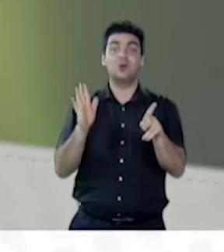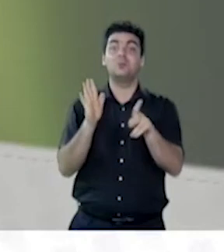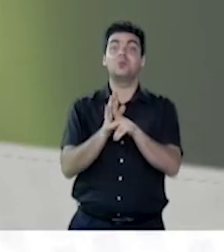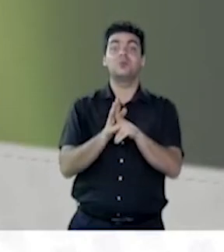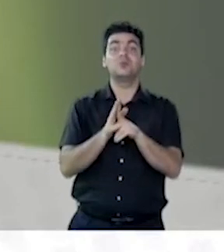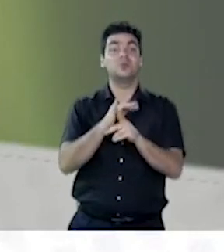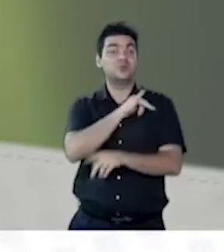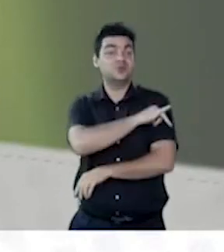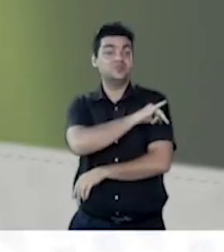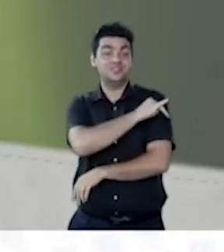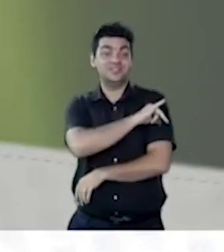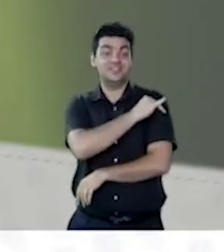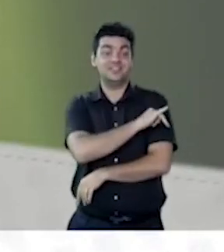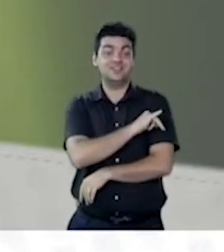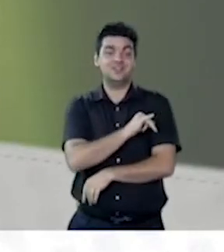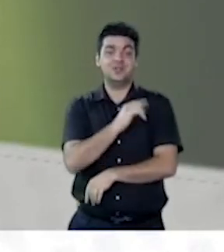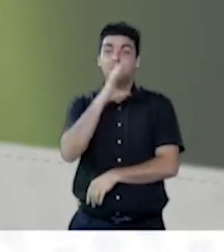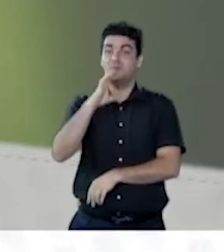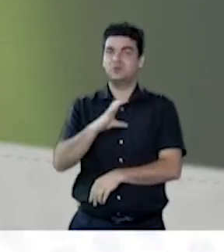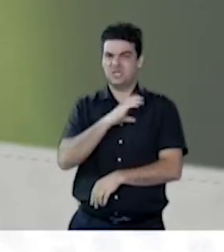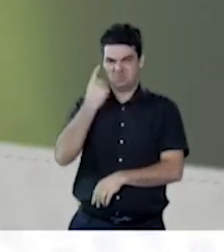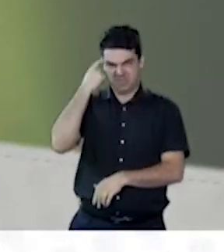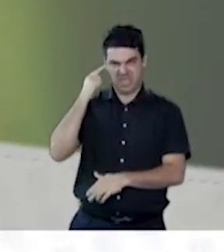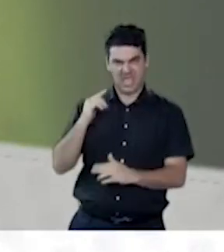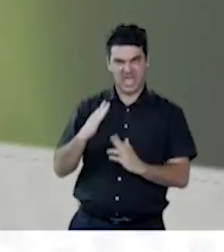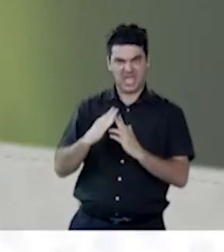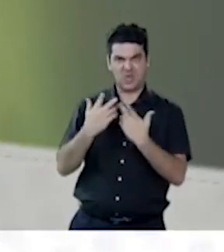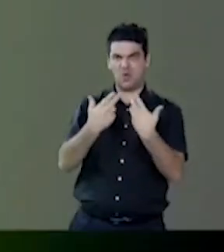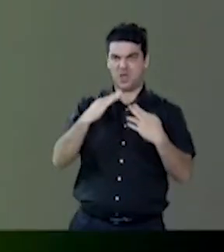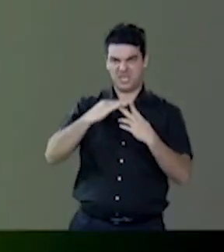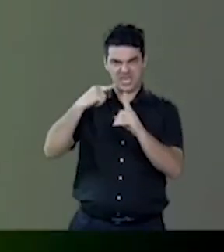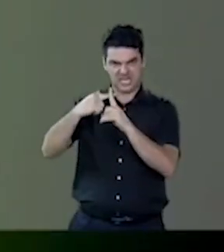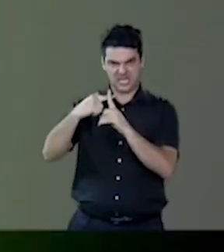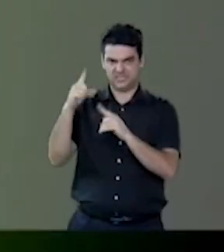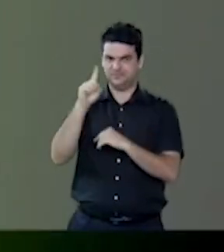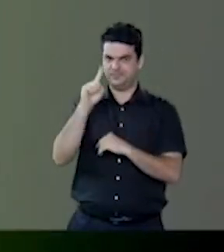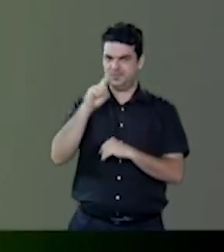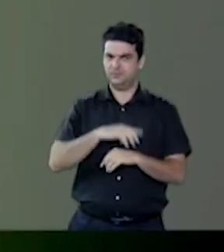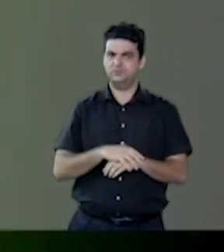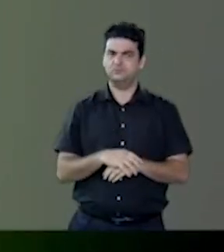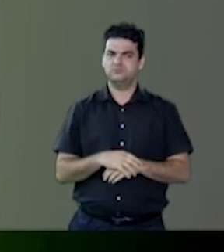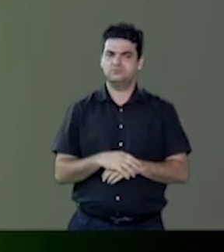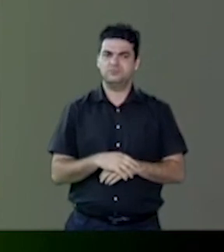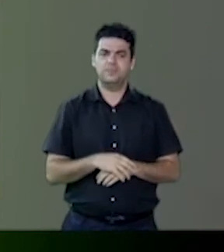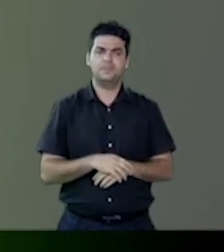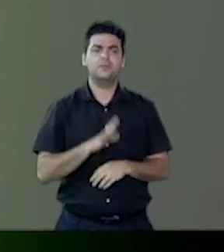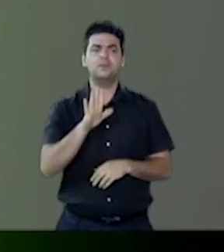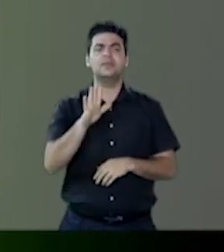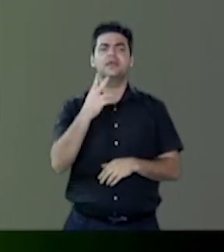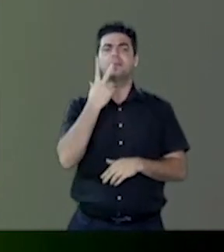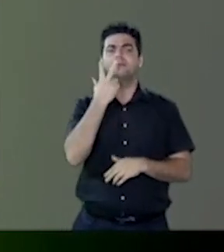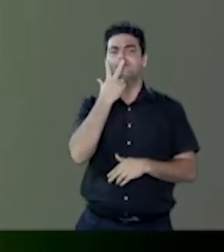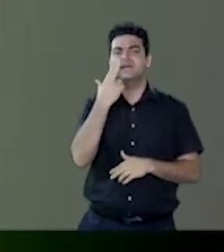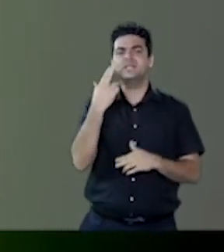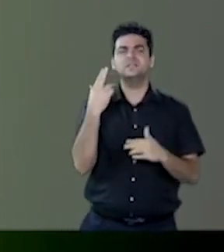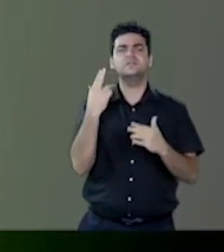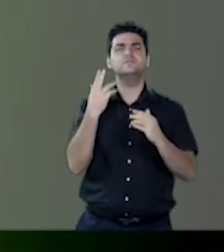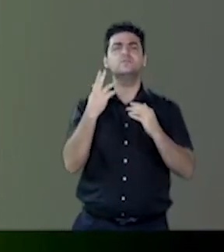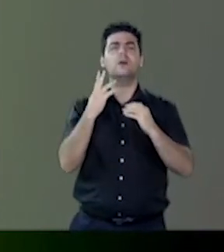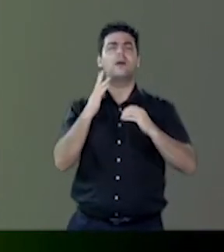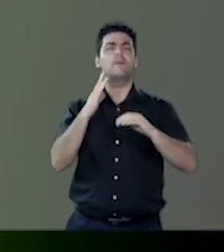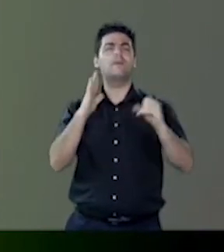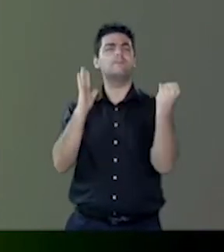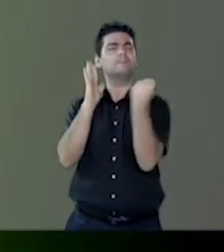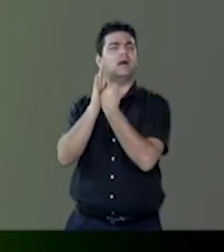Janeiro, não como um evento religioso, inclusive porque o Estado é laico, mas como um dos símbolos do